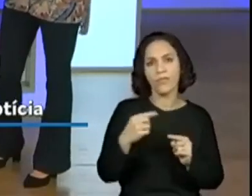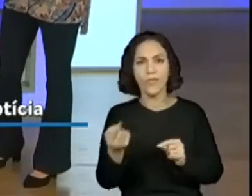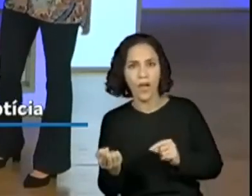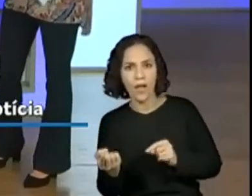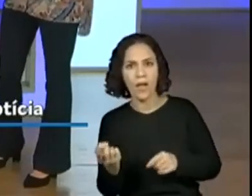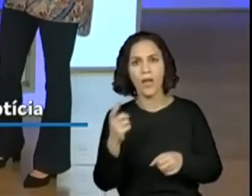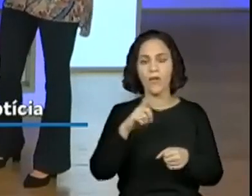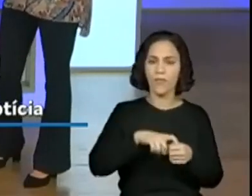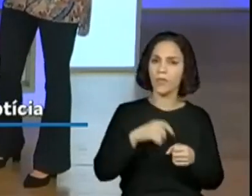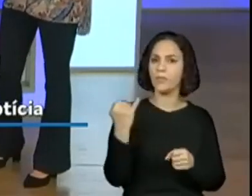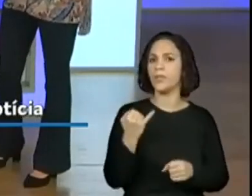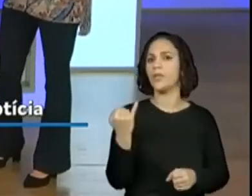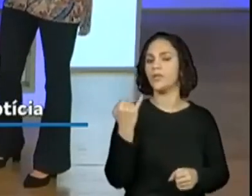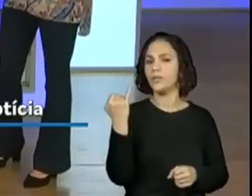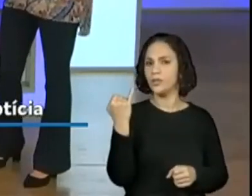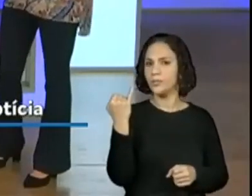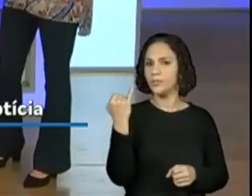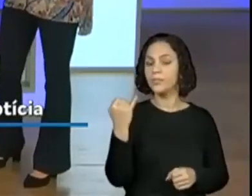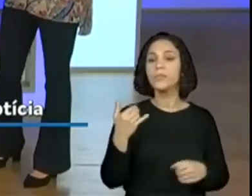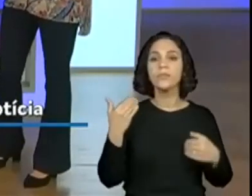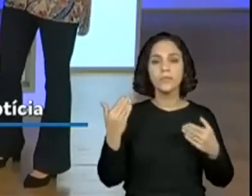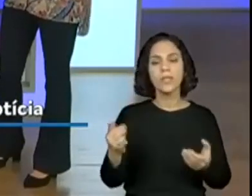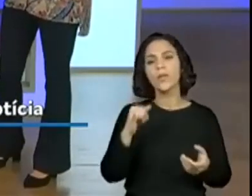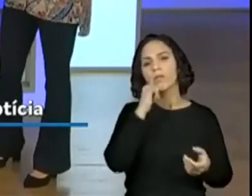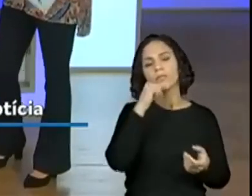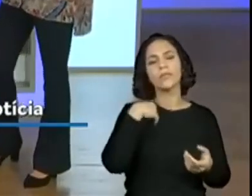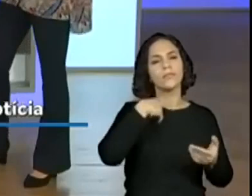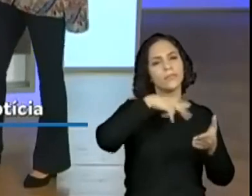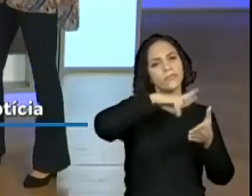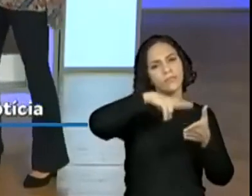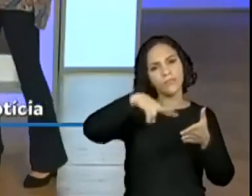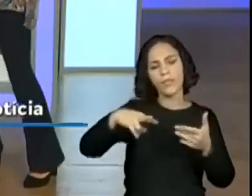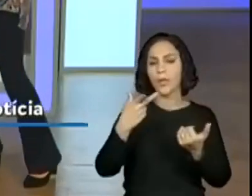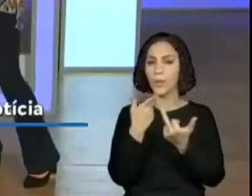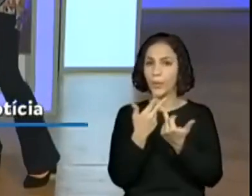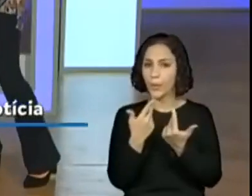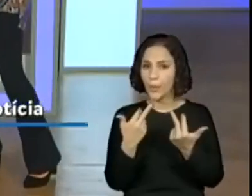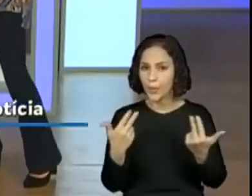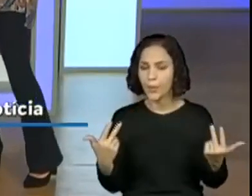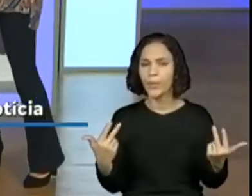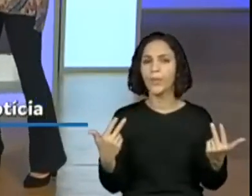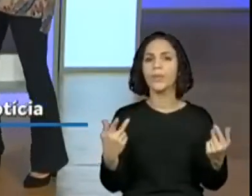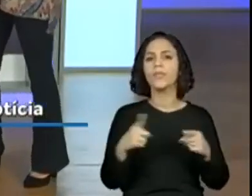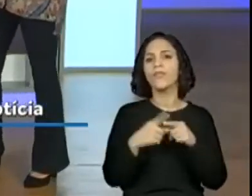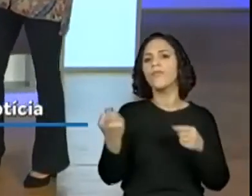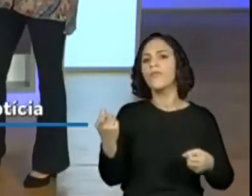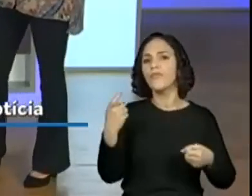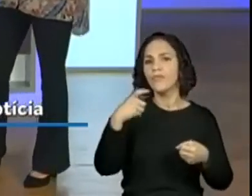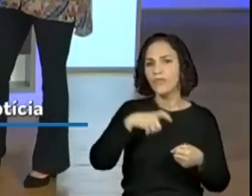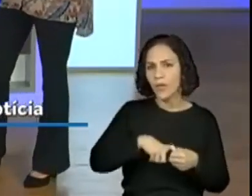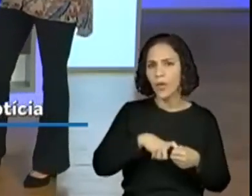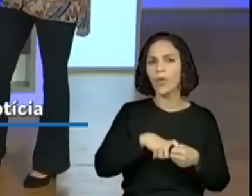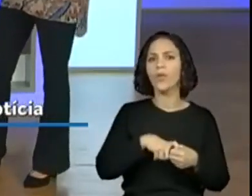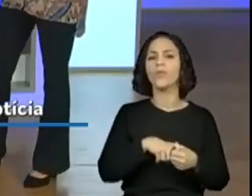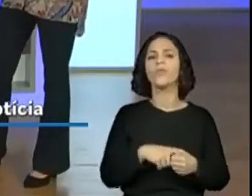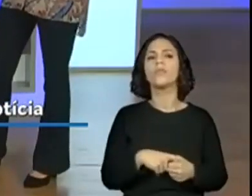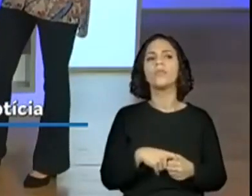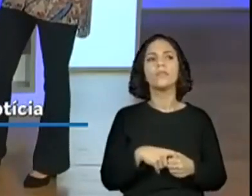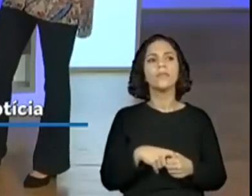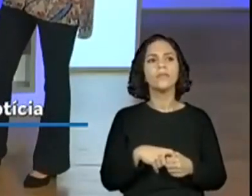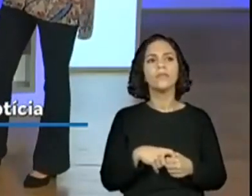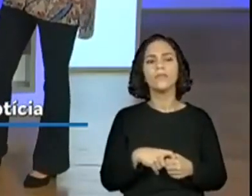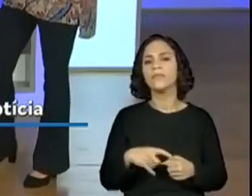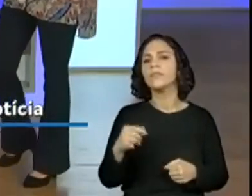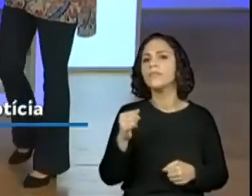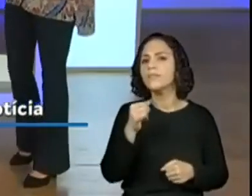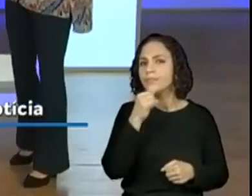importantíssimo. Então, leio ali as questões para compreendê-lo e vou voltando ao texto para ver realmente se eu compreendi ou